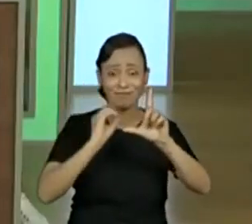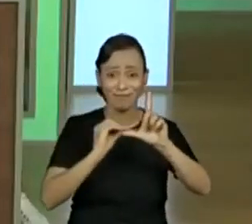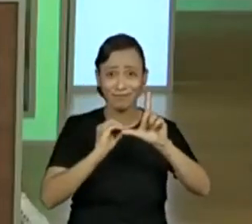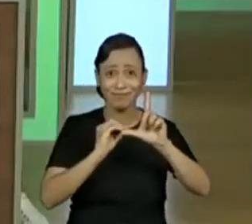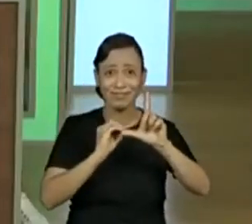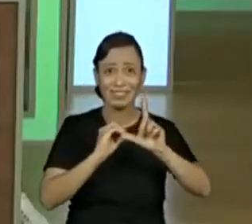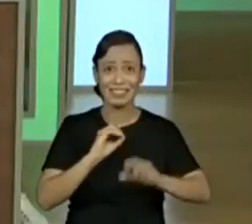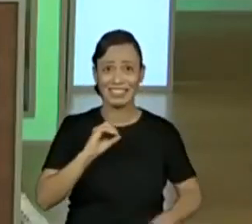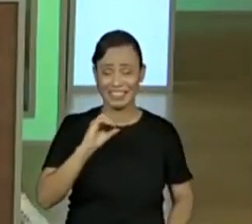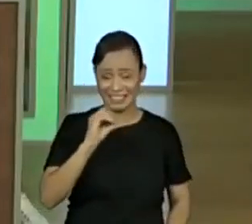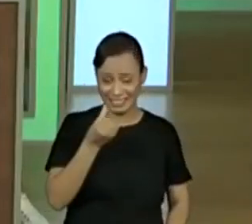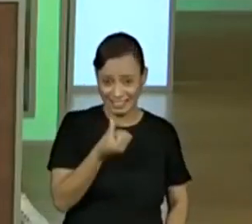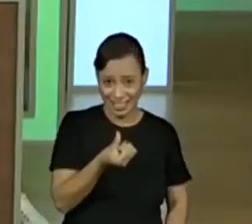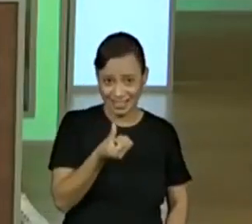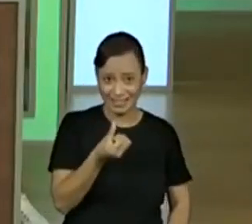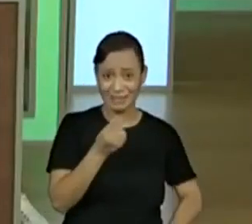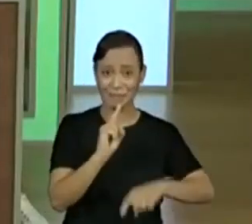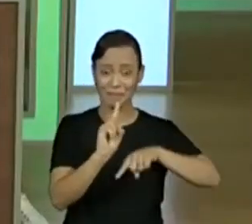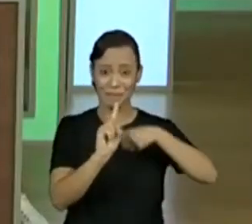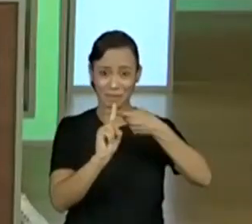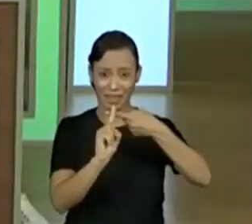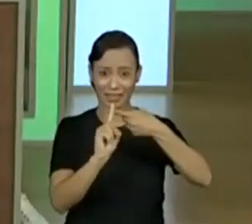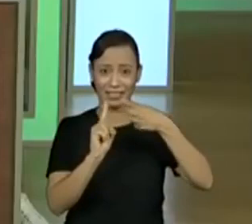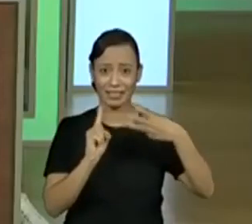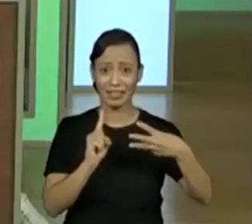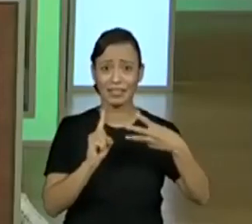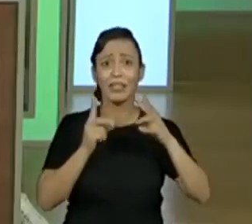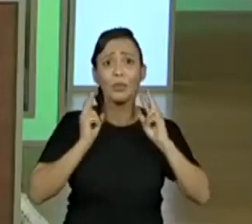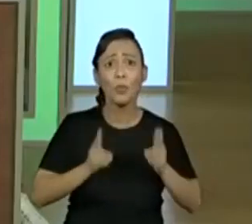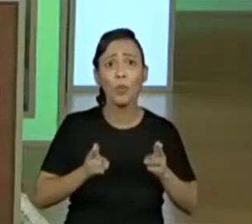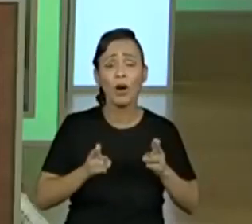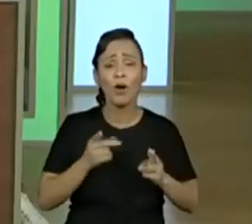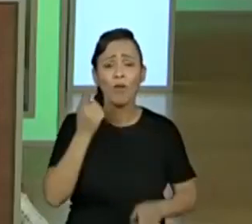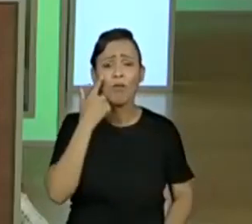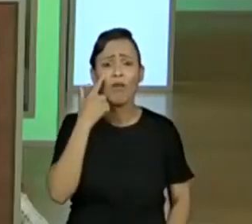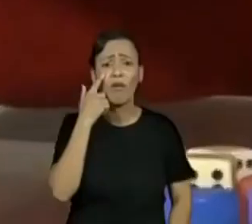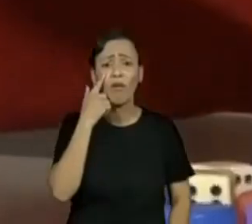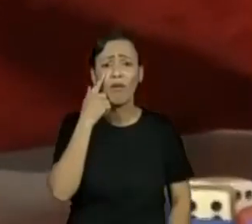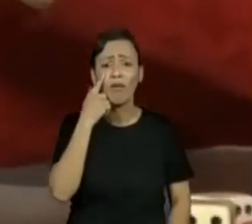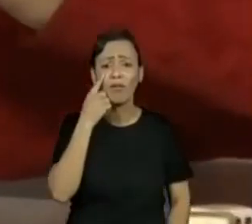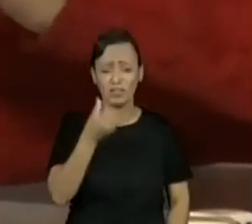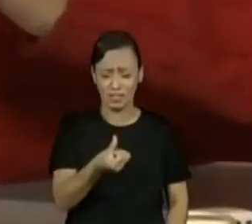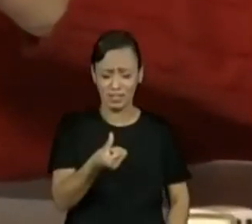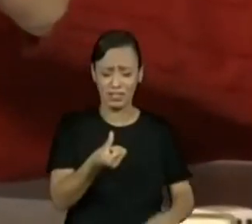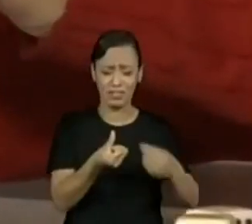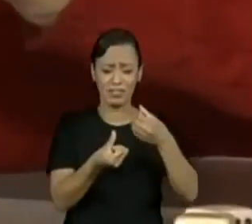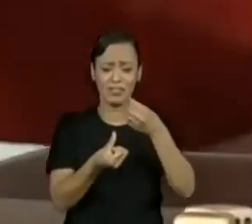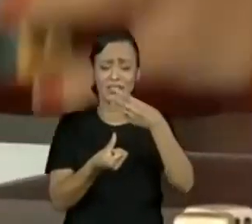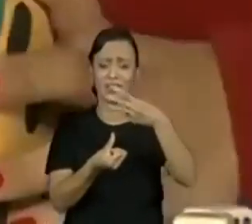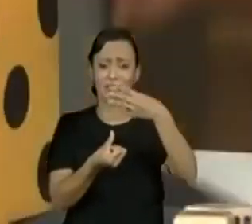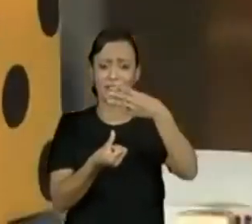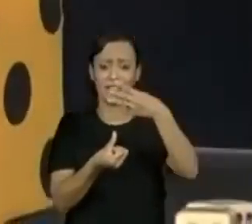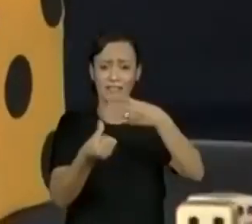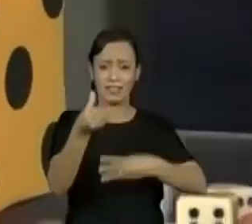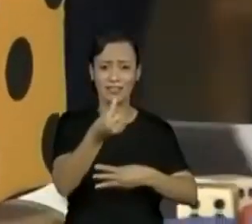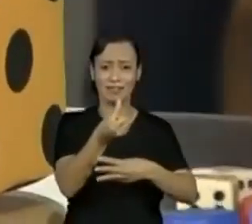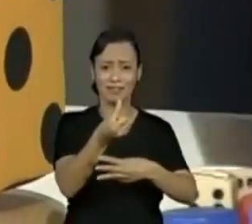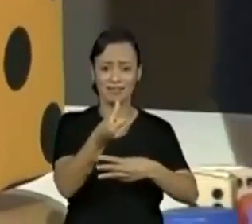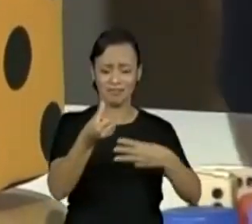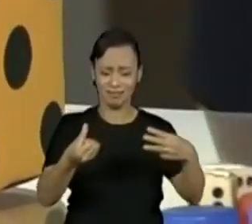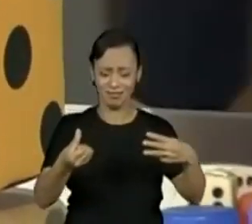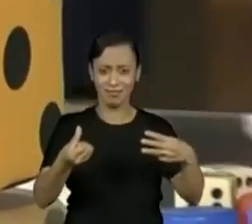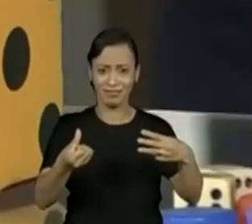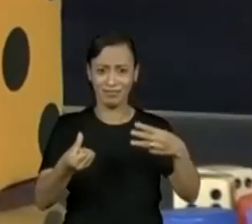Será que eu tirei o mesmo número? Eu vou até inverter, será? Olha lá. Olha só, será que eu tirei o mesmo número? Vamos jogar rapidinho?